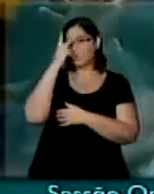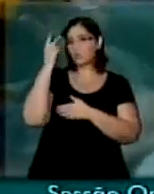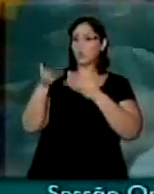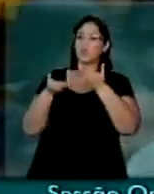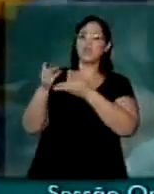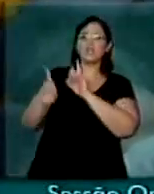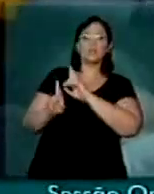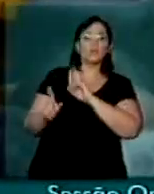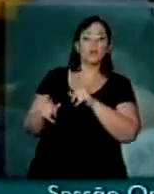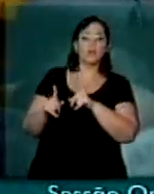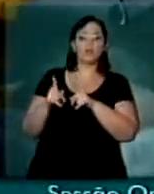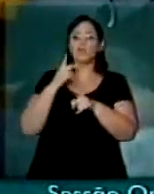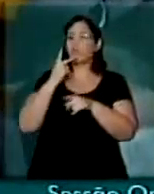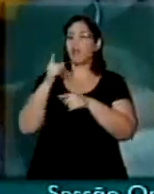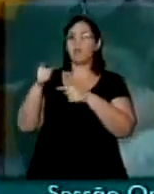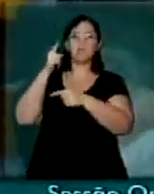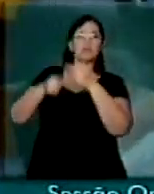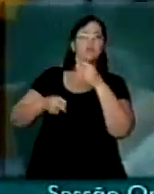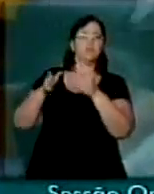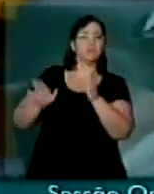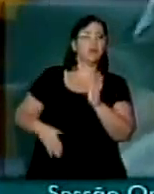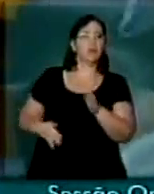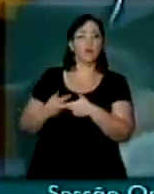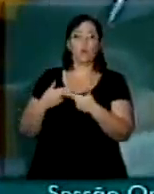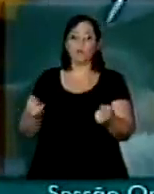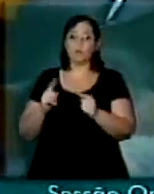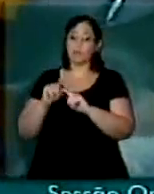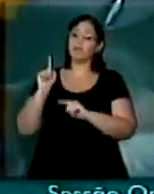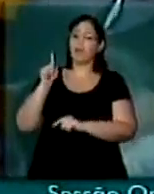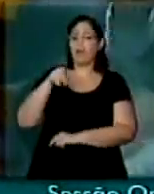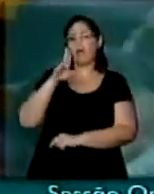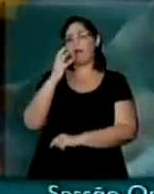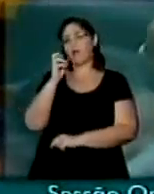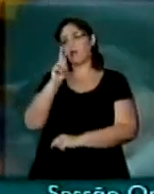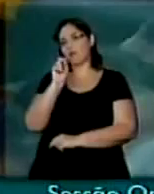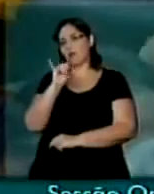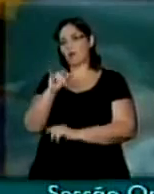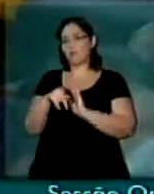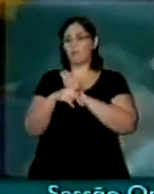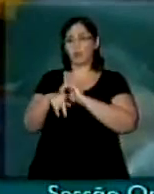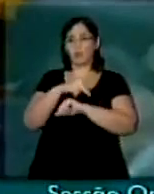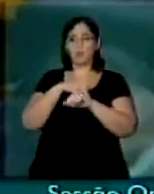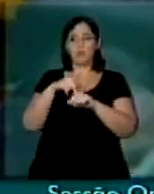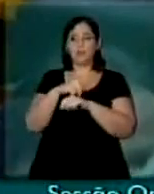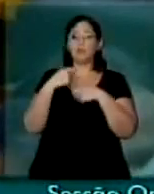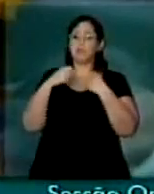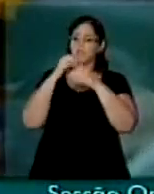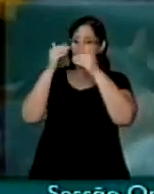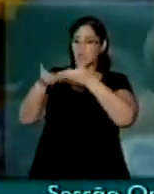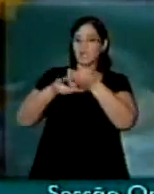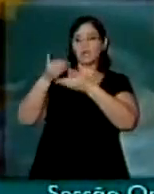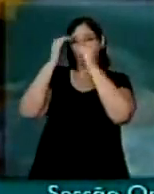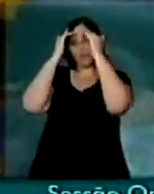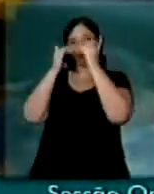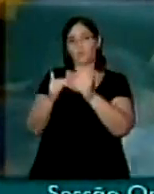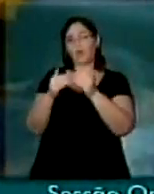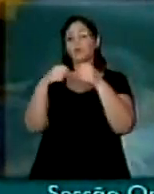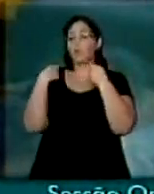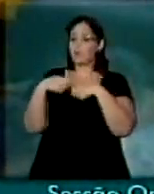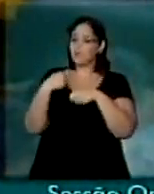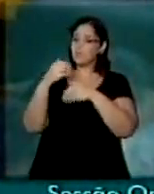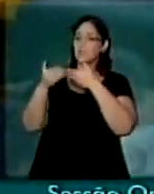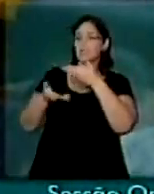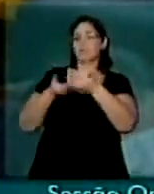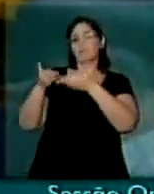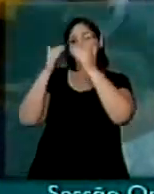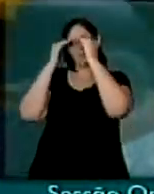heróis, tratem como bandidos, mas eles são os heróis dessa pátria e precisam ser tratados com respeito, precisam ser tratados com